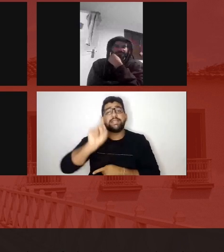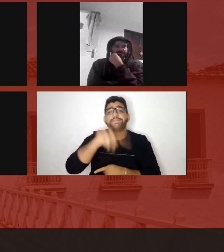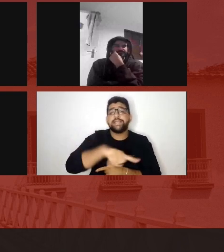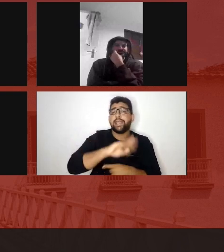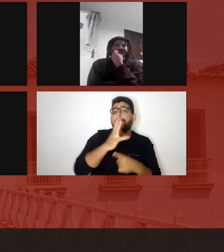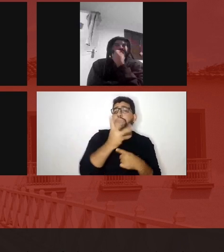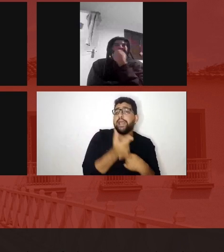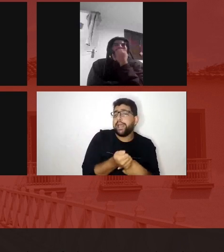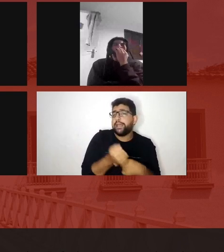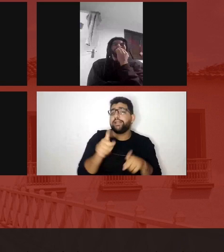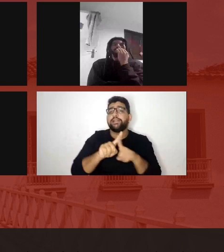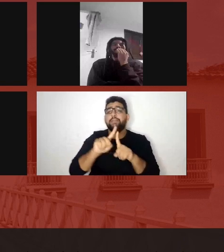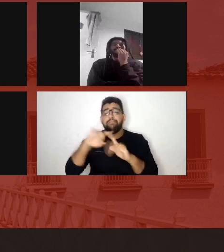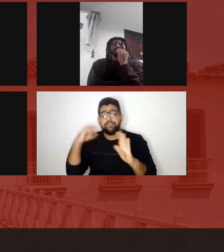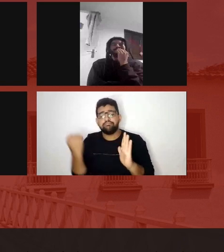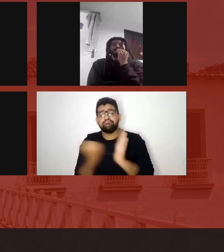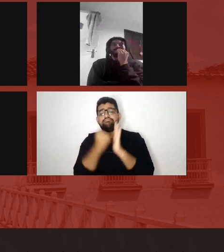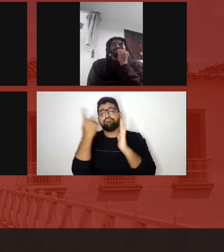cidade.